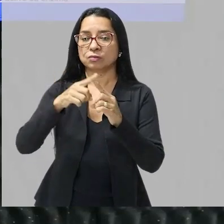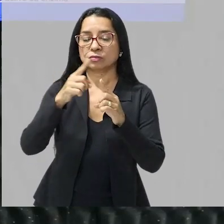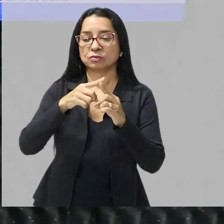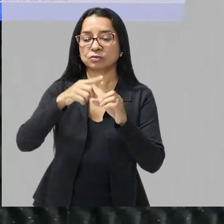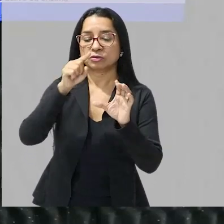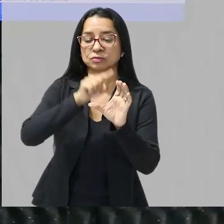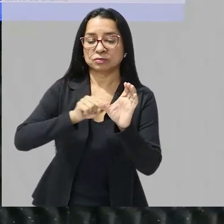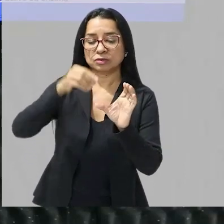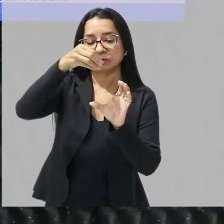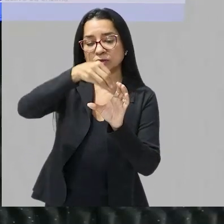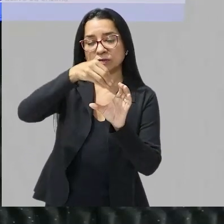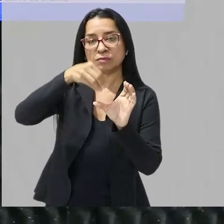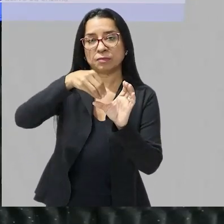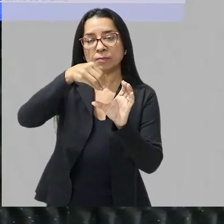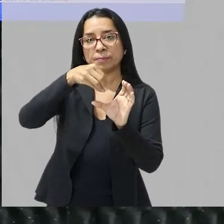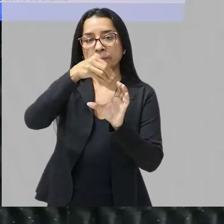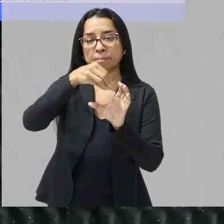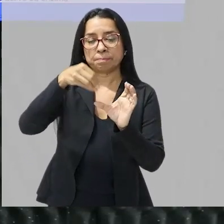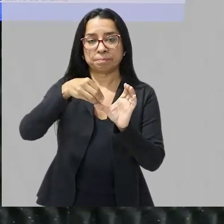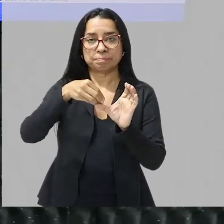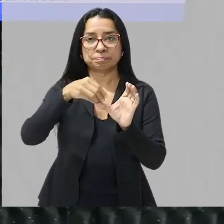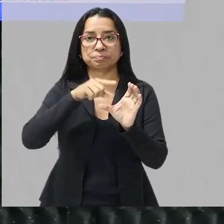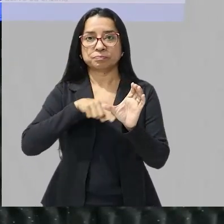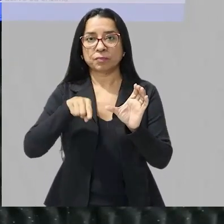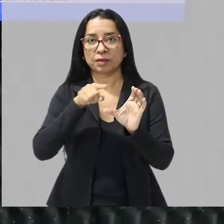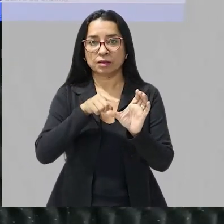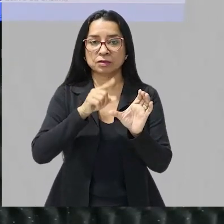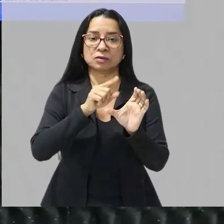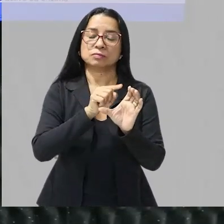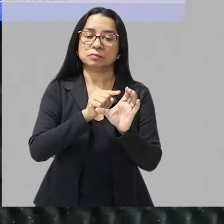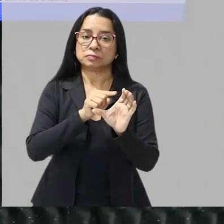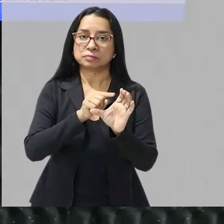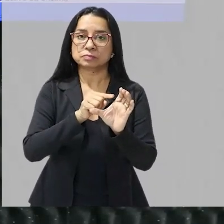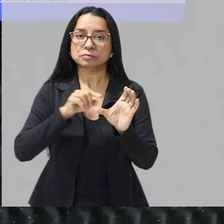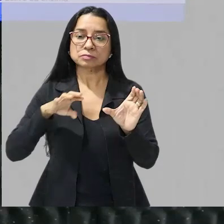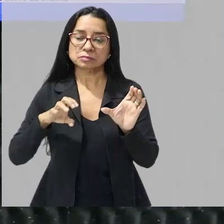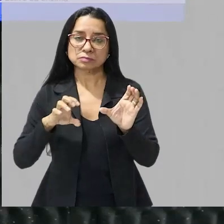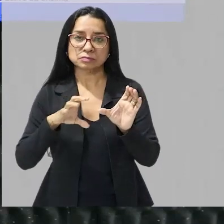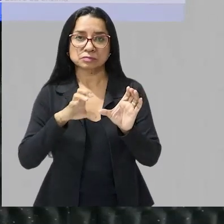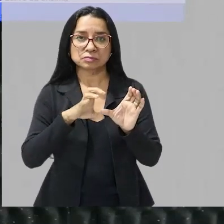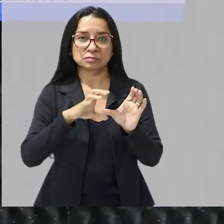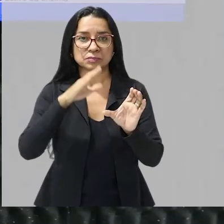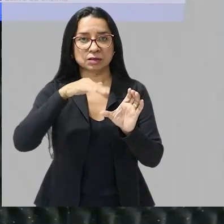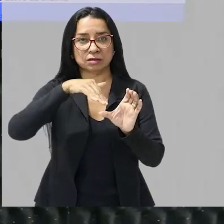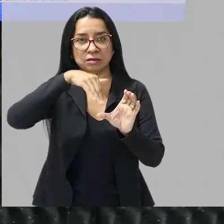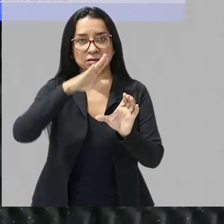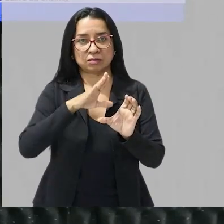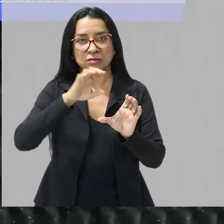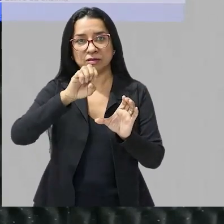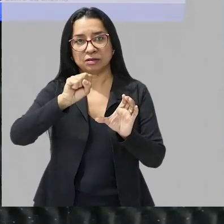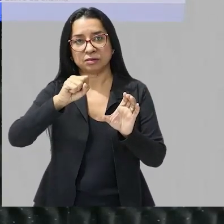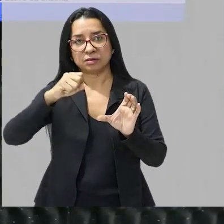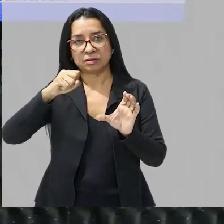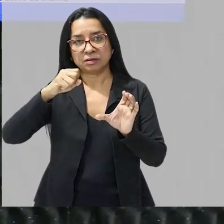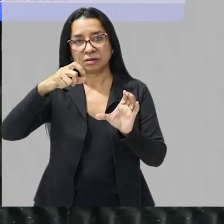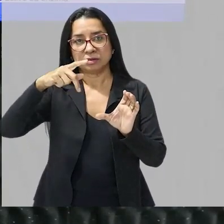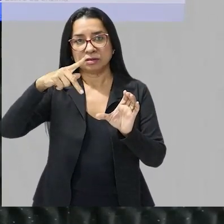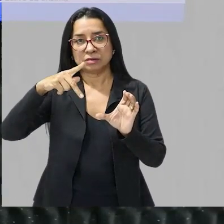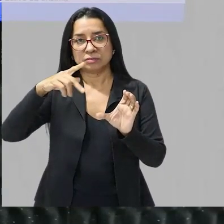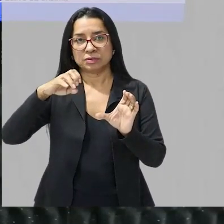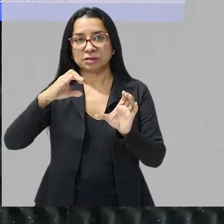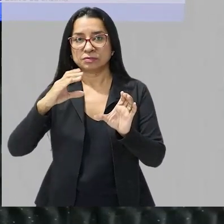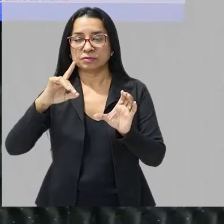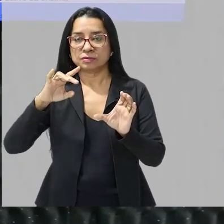esse modelo ele diz que as enzimas elas têm uma alta especificidade com o substrato e